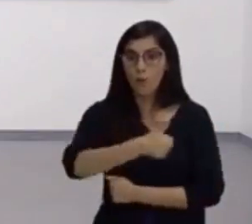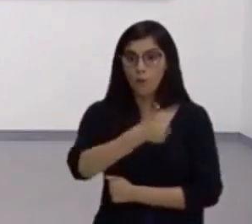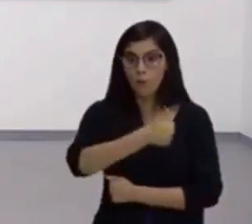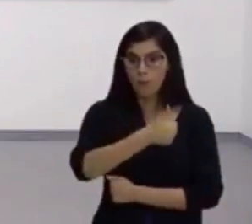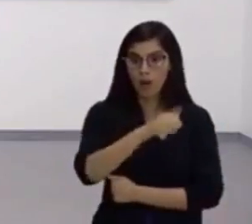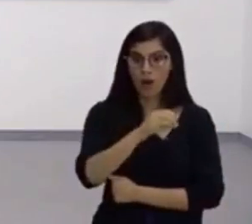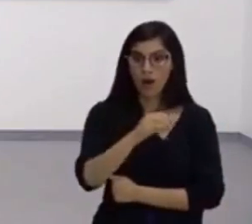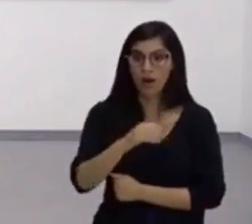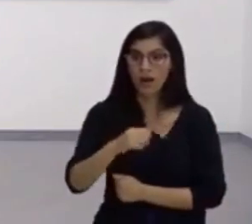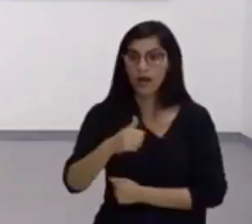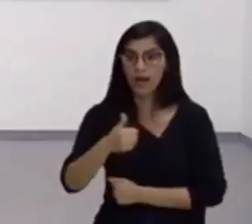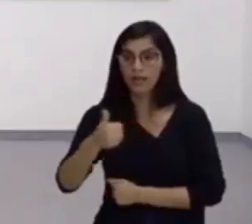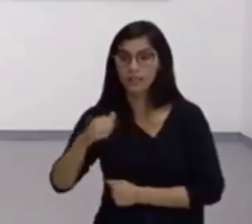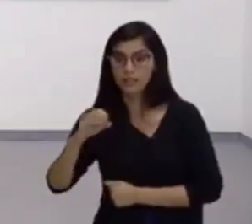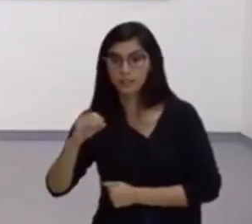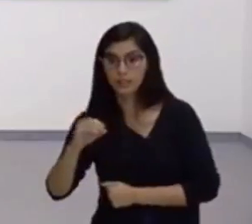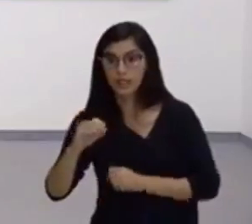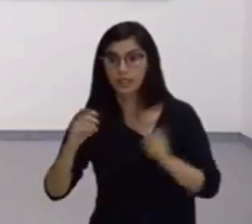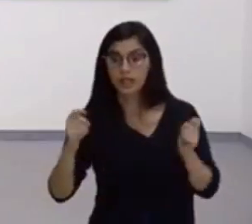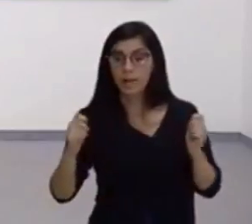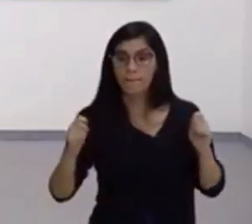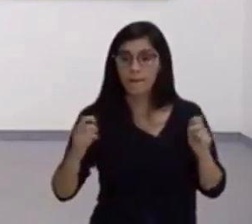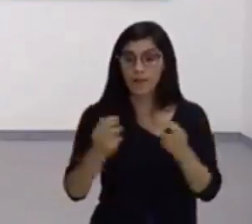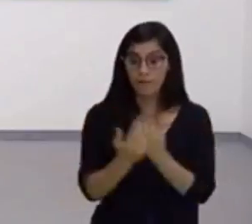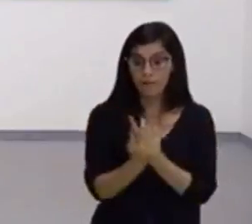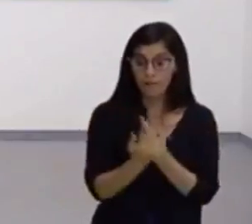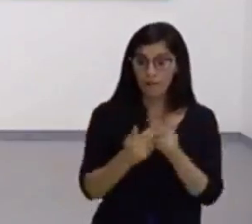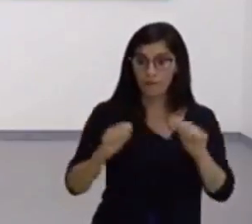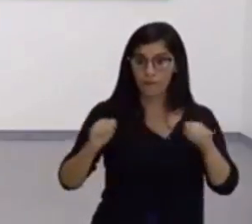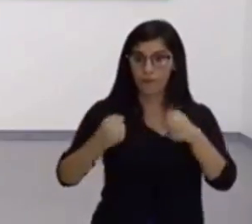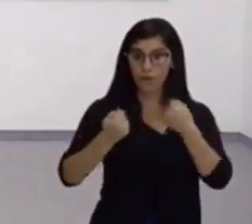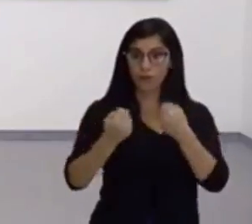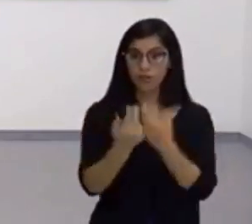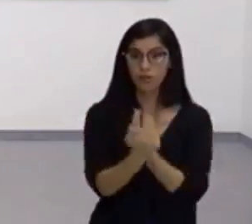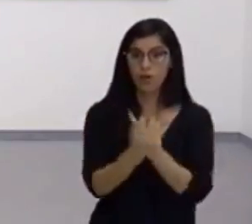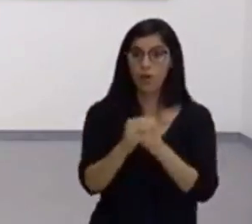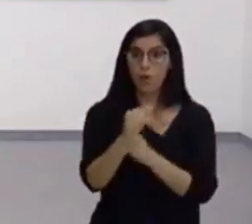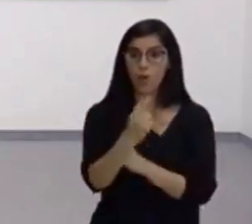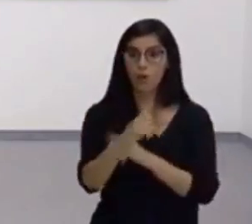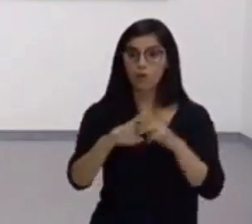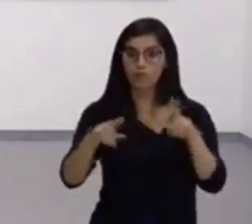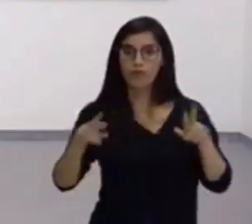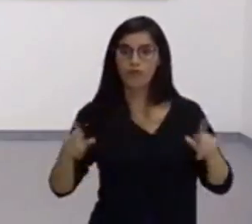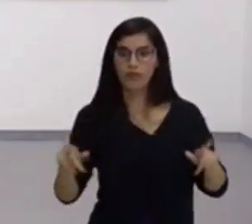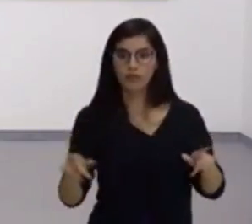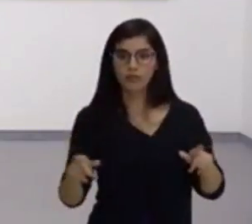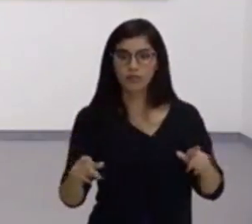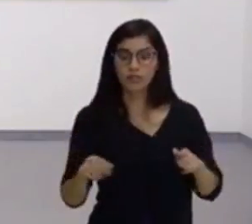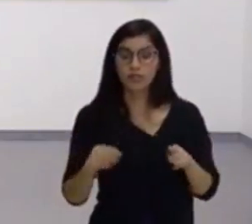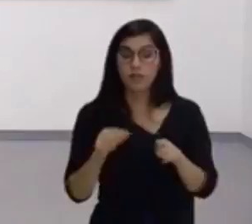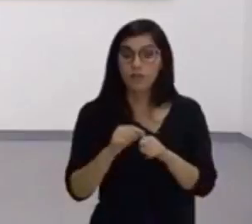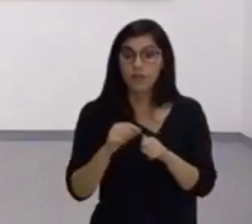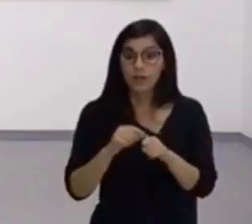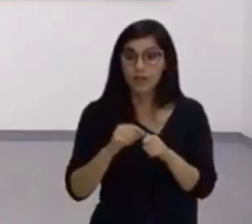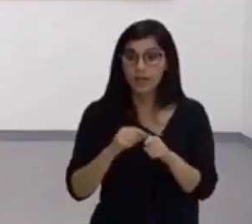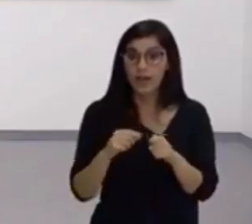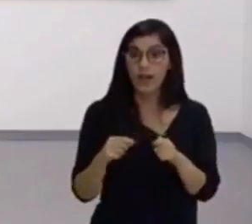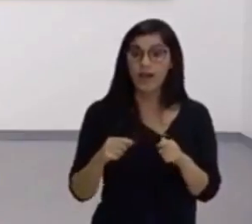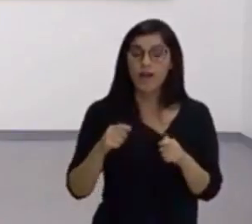força ou foi diferente? Outra coisa. E se eu ficar fazendo esse exercício